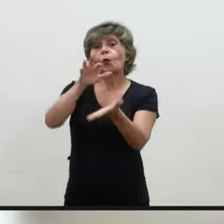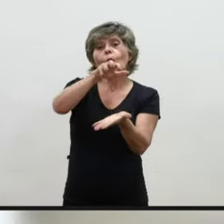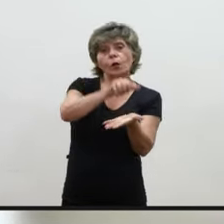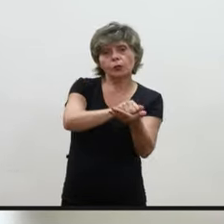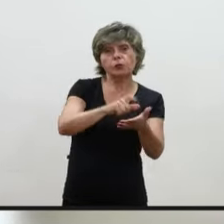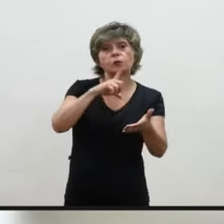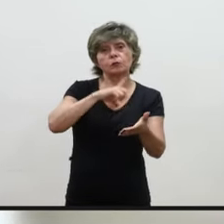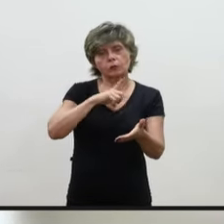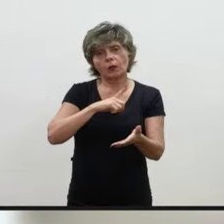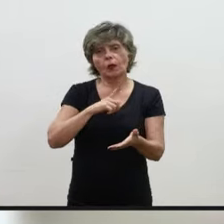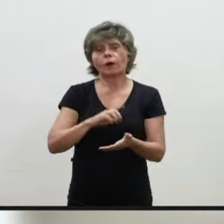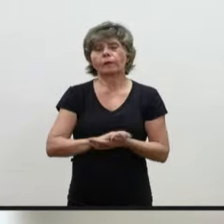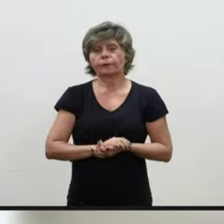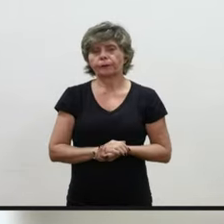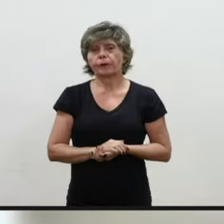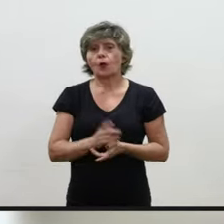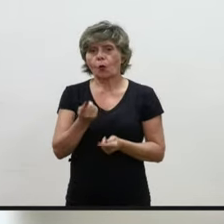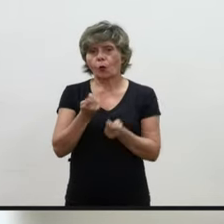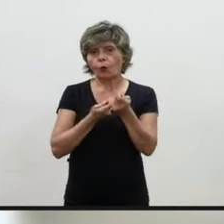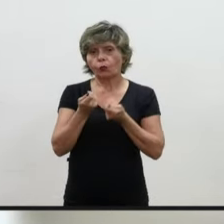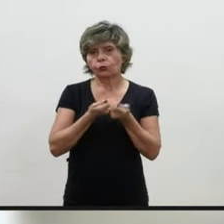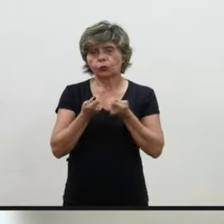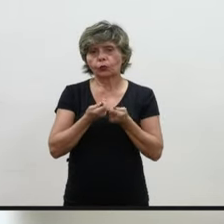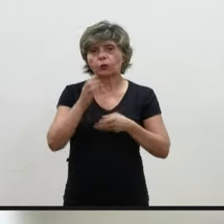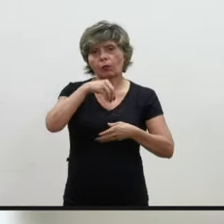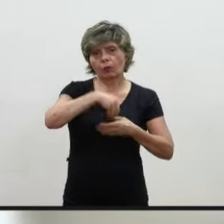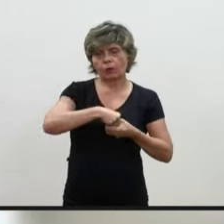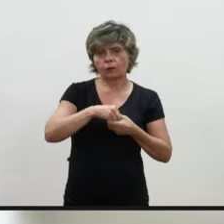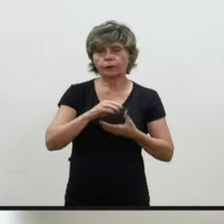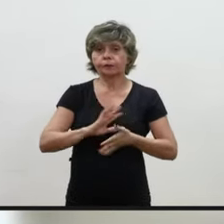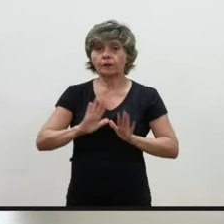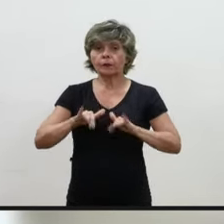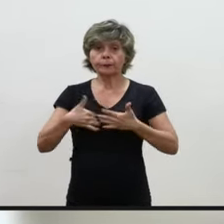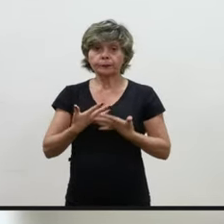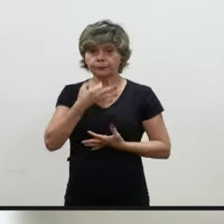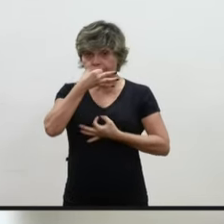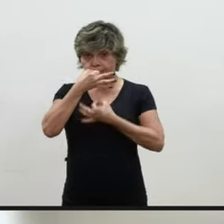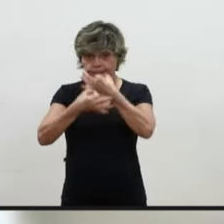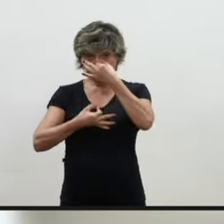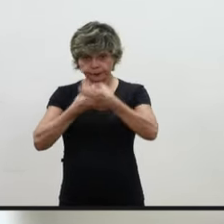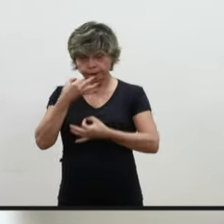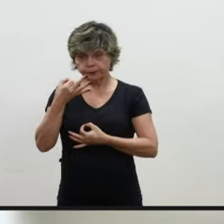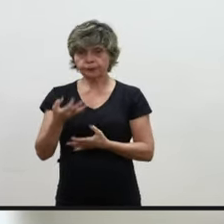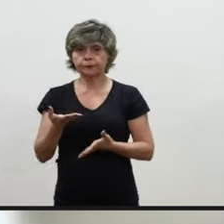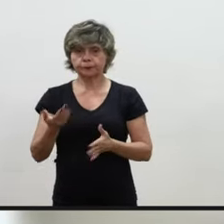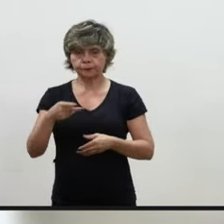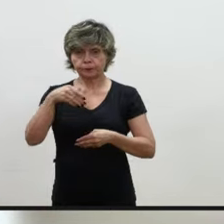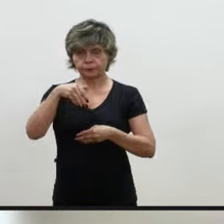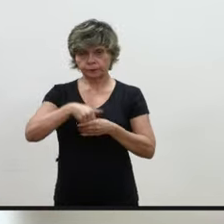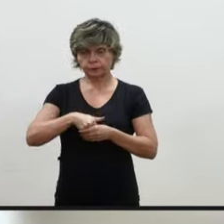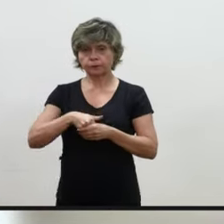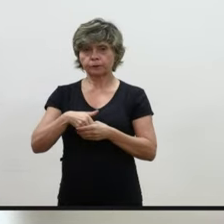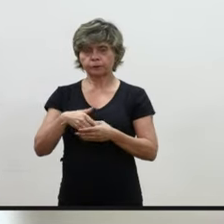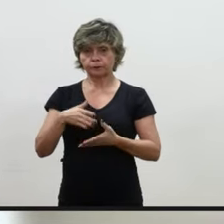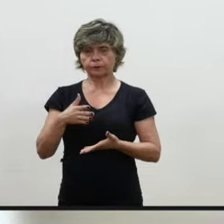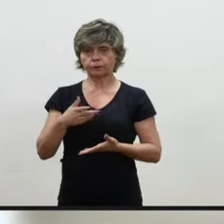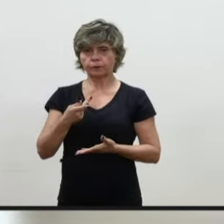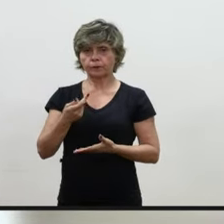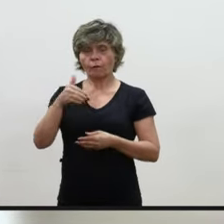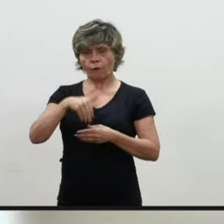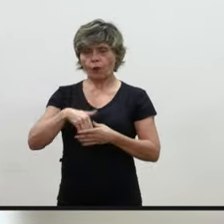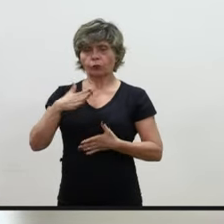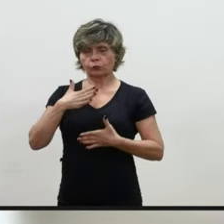nesse órgão de controle interno. Então, é essa posição que a gente traz do